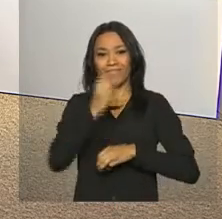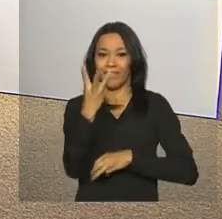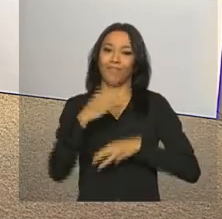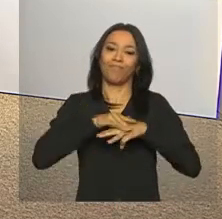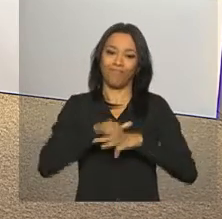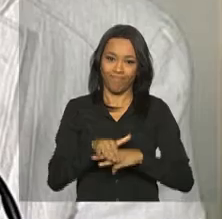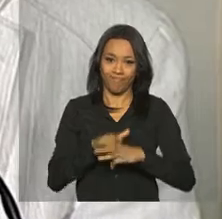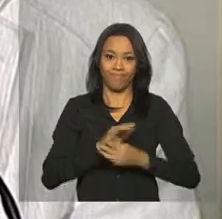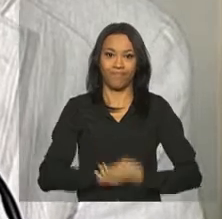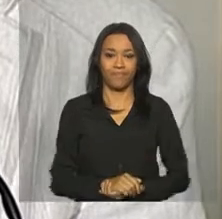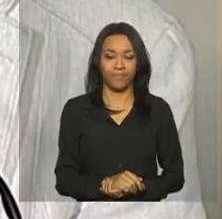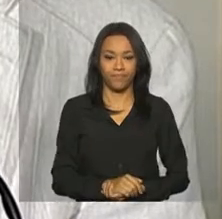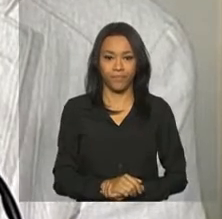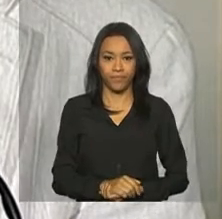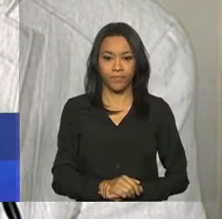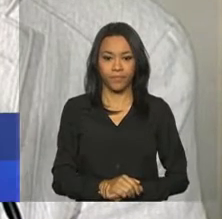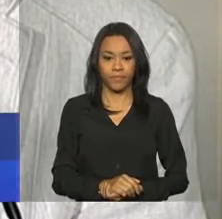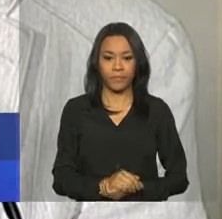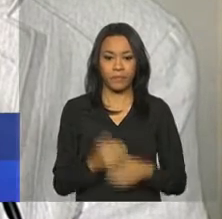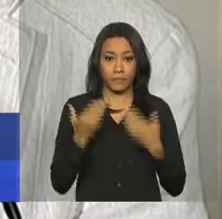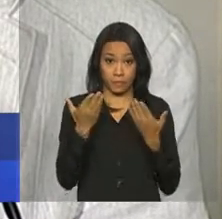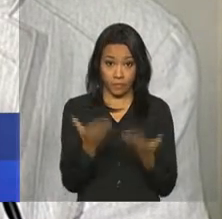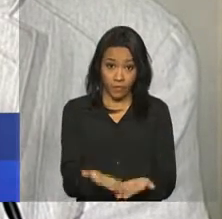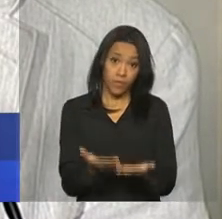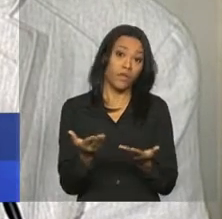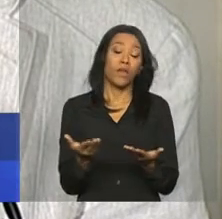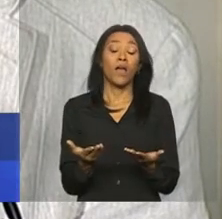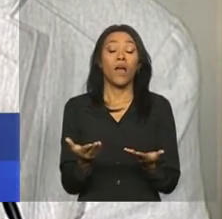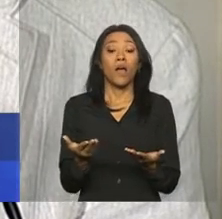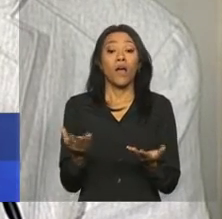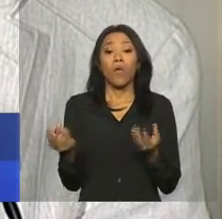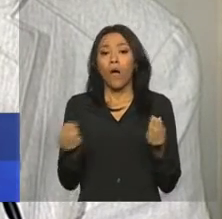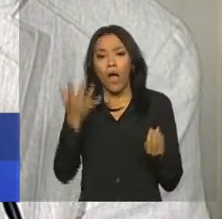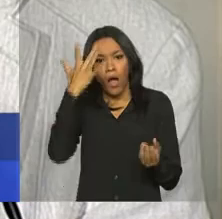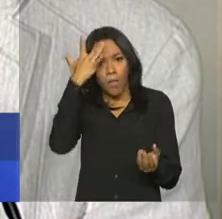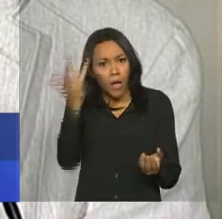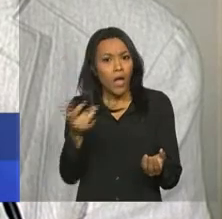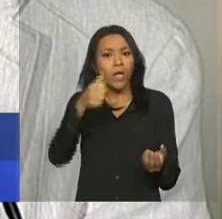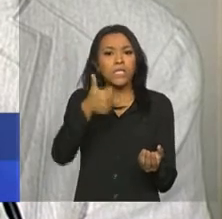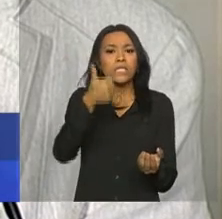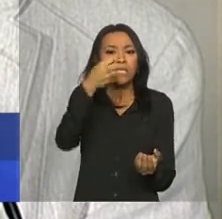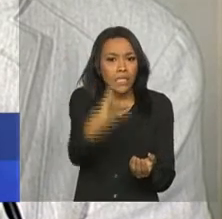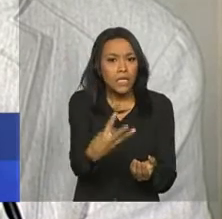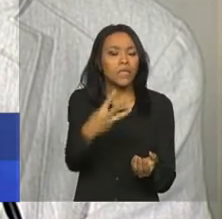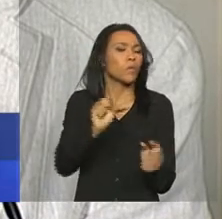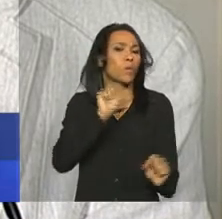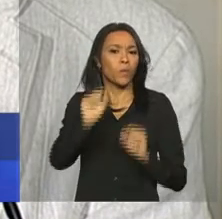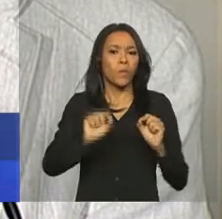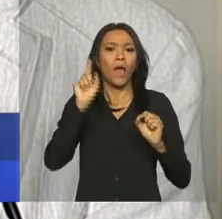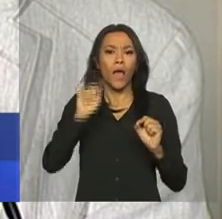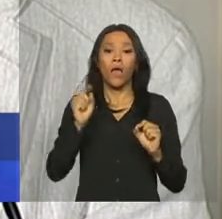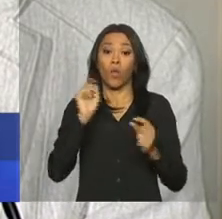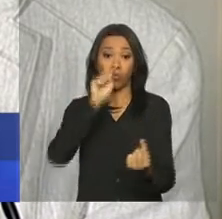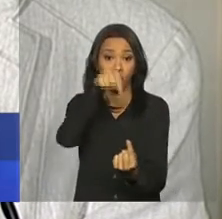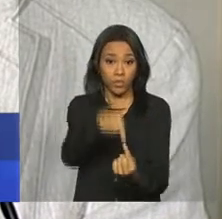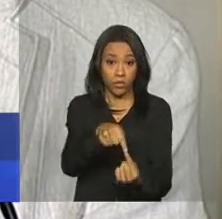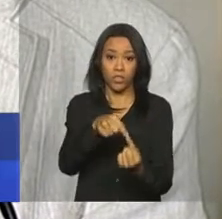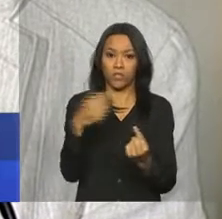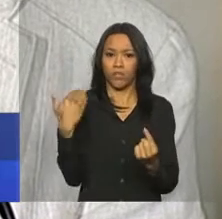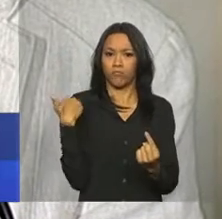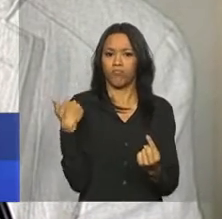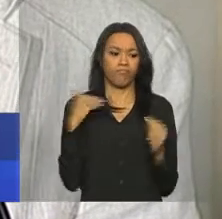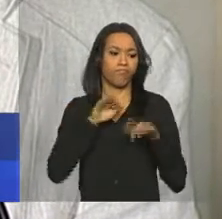Zika. A etapa do dia 13 é para mobilizar a população, porque